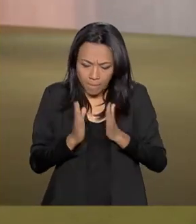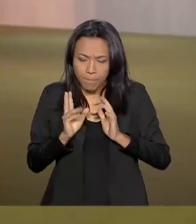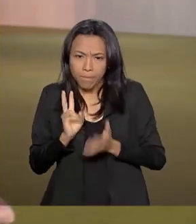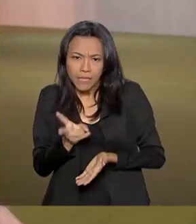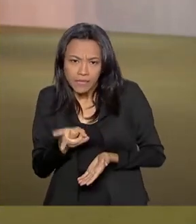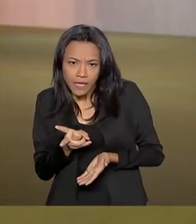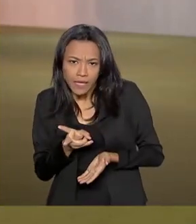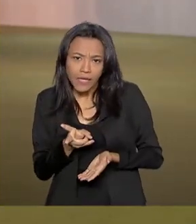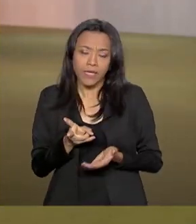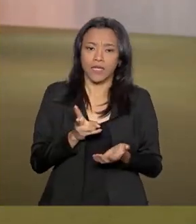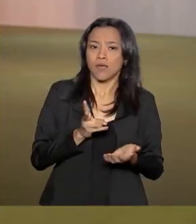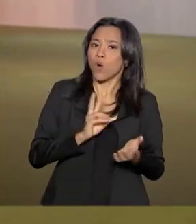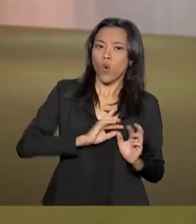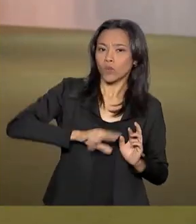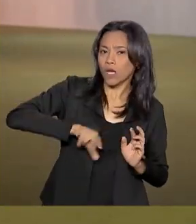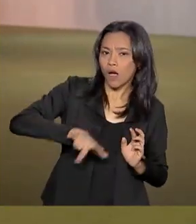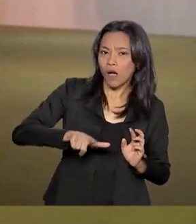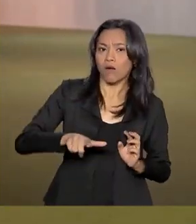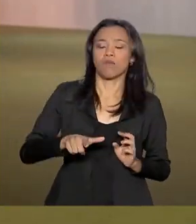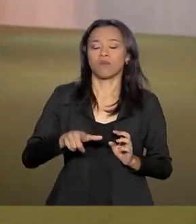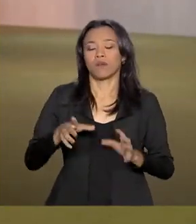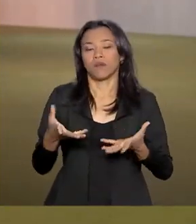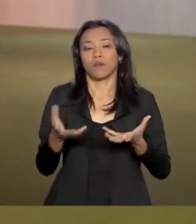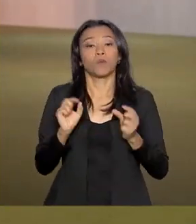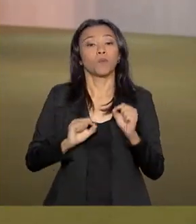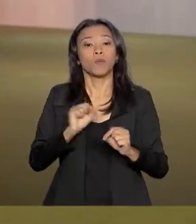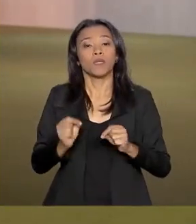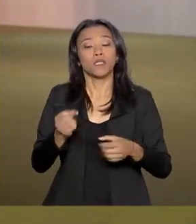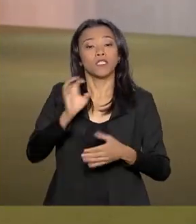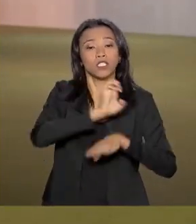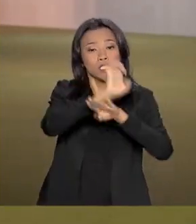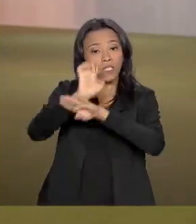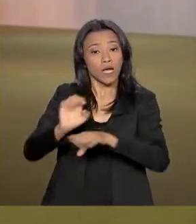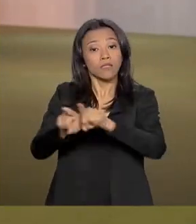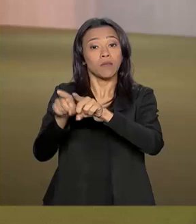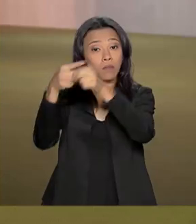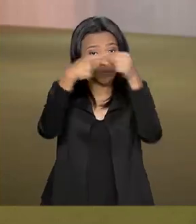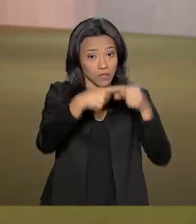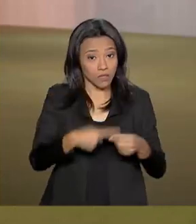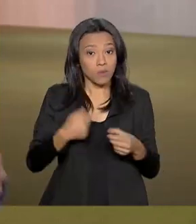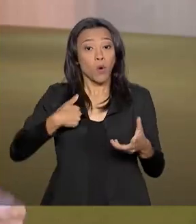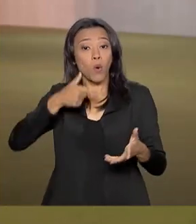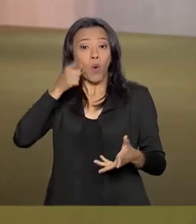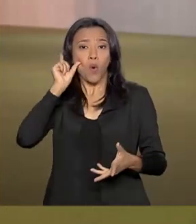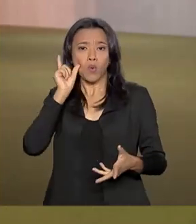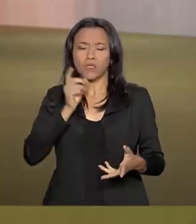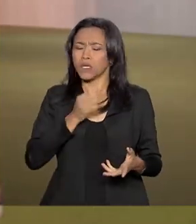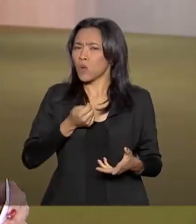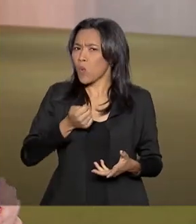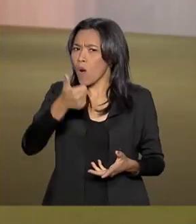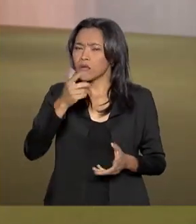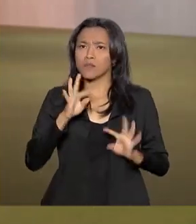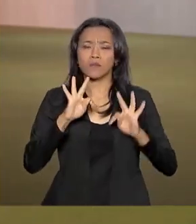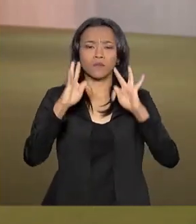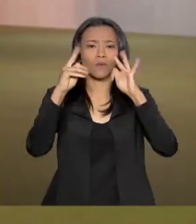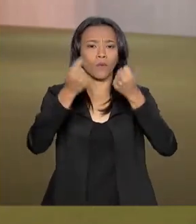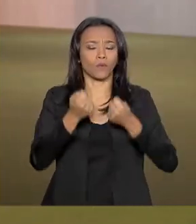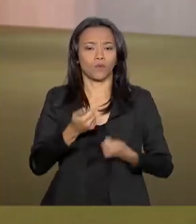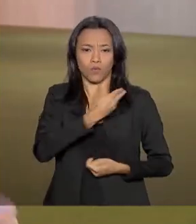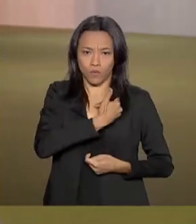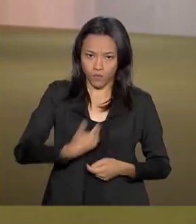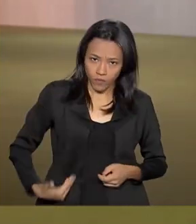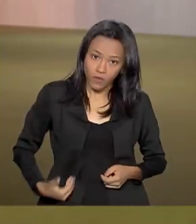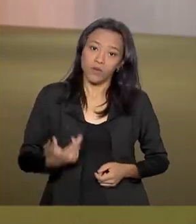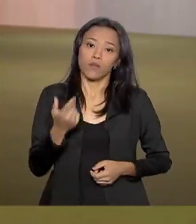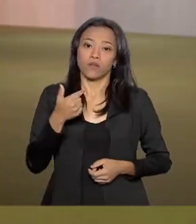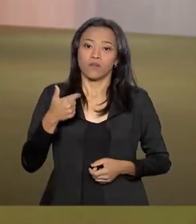de estados e municípios na reforma. Ontem quase todos os governadores se manifestaram pela inclusão. Na próxima terça-feira